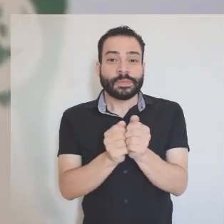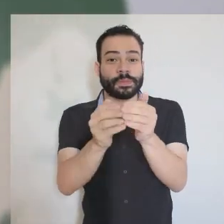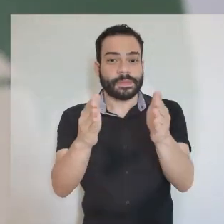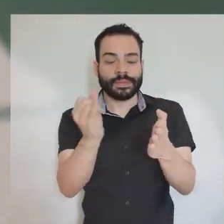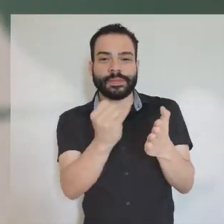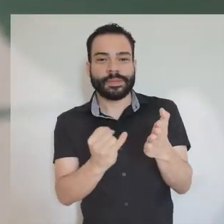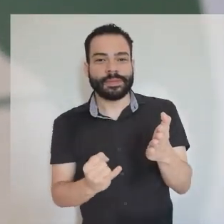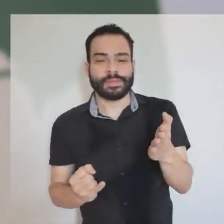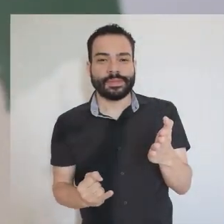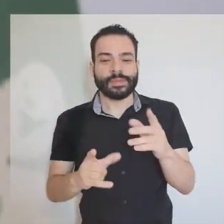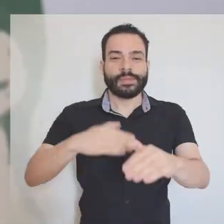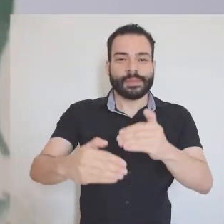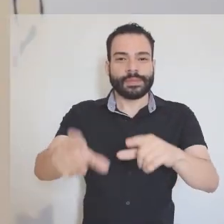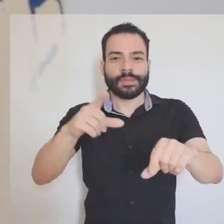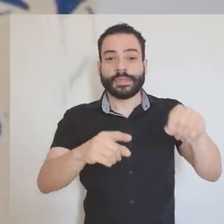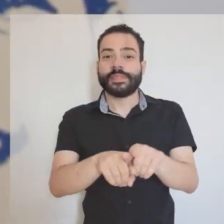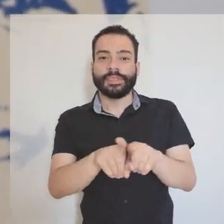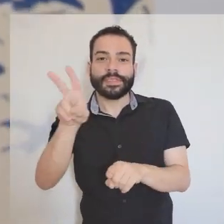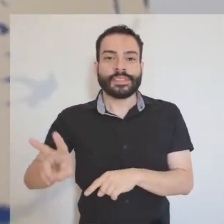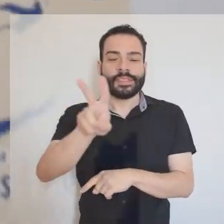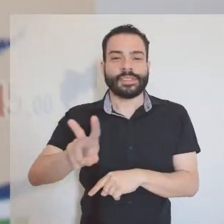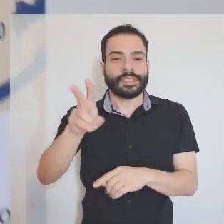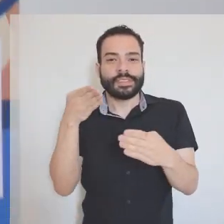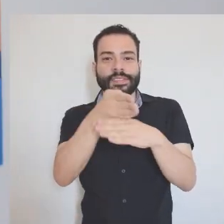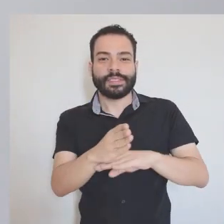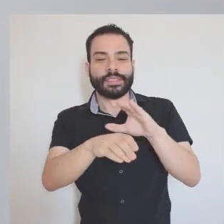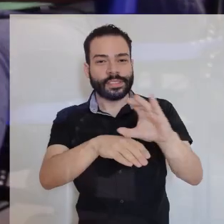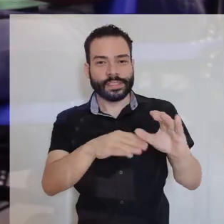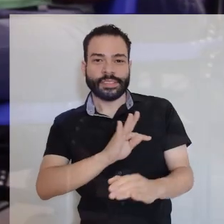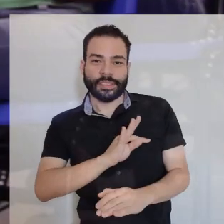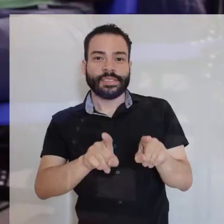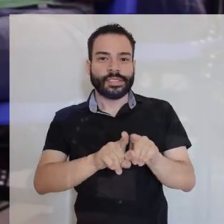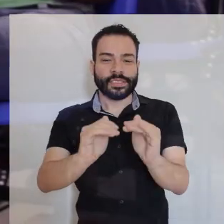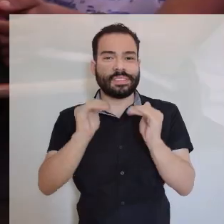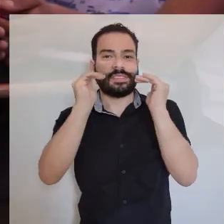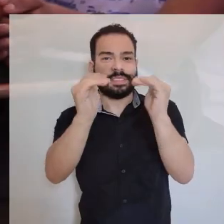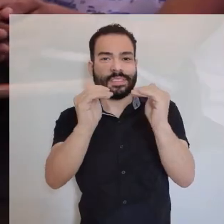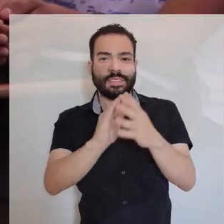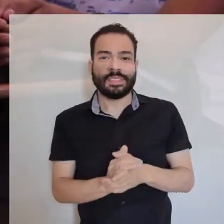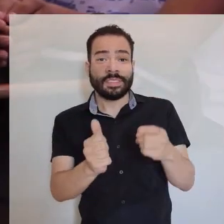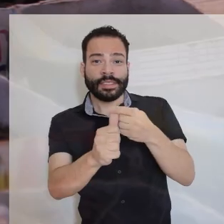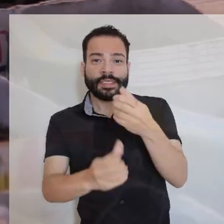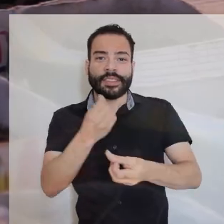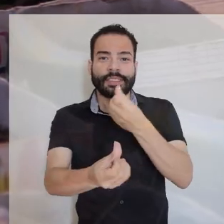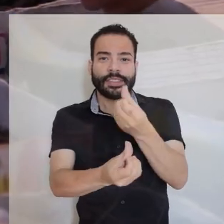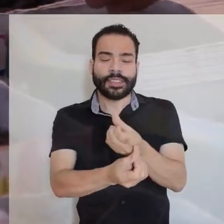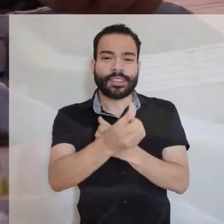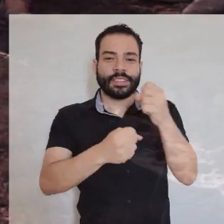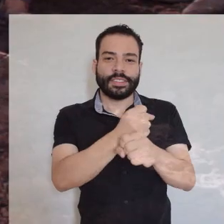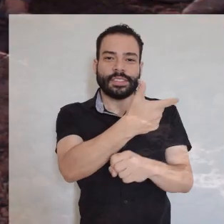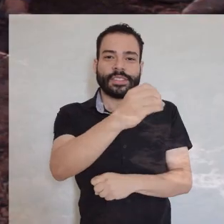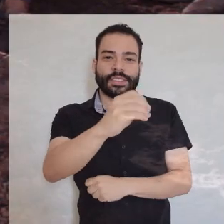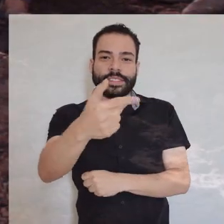Estão abertas as inscrições para o processo seletivo e vestibular para ingresso nos cursos técnicos e superiores no primeiro semestre